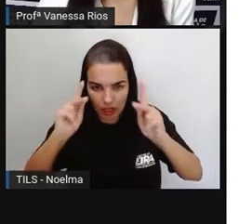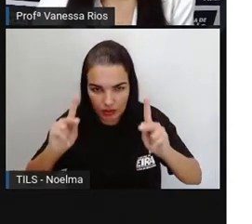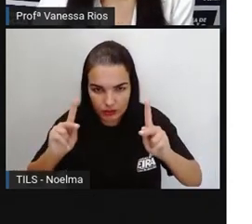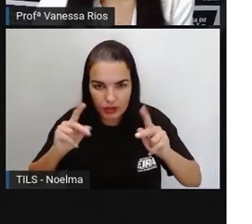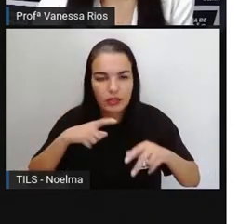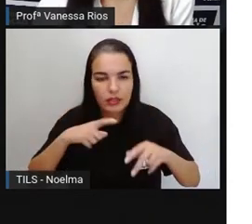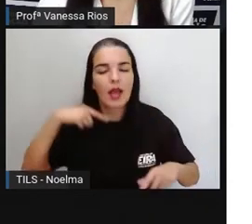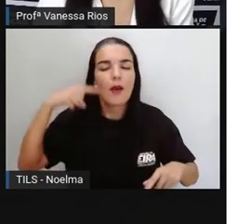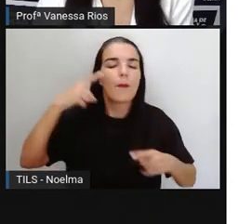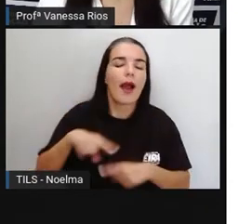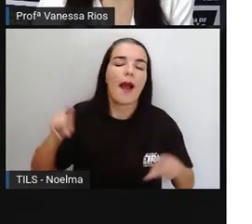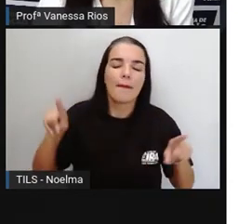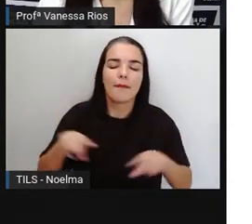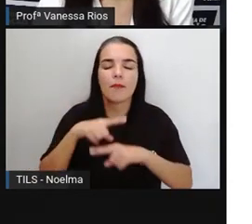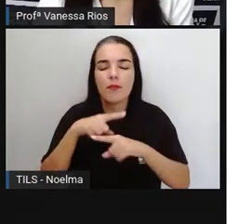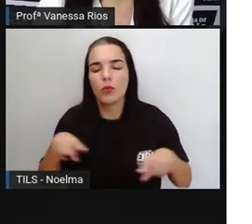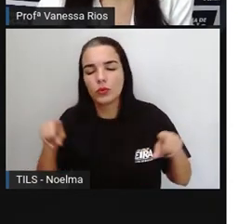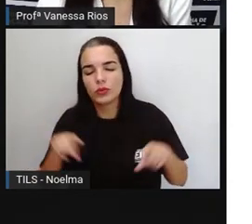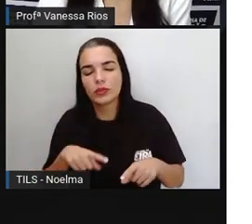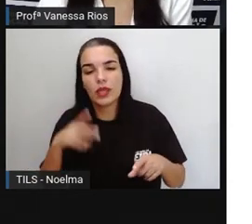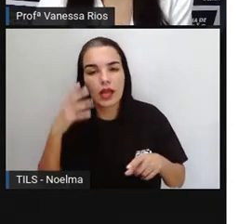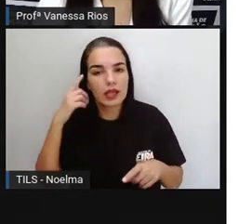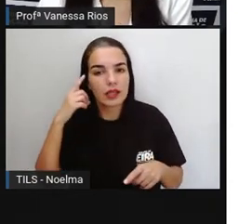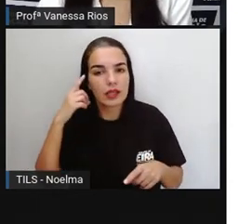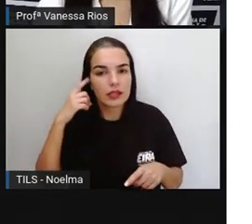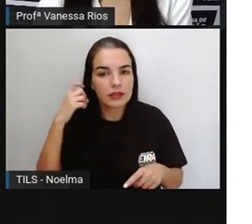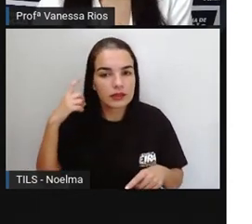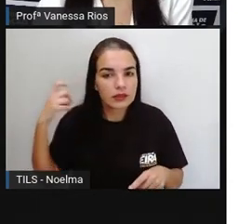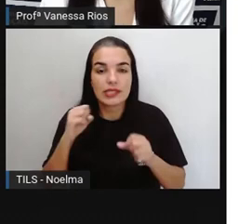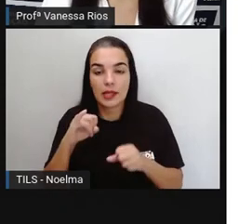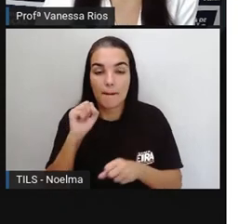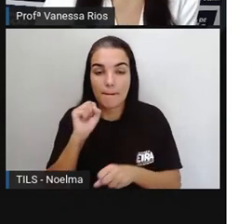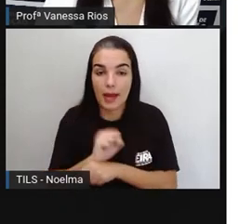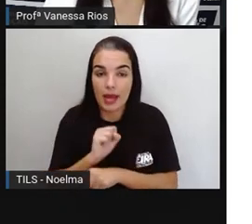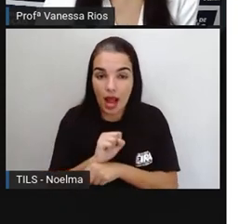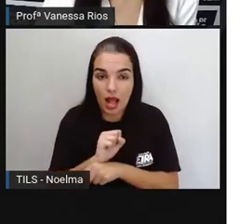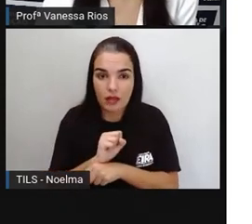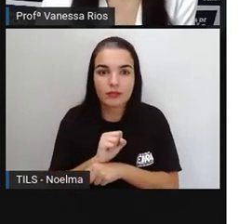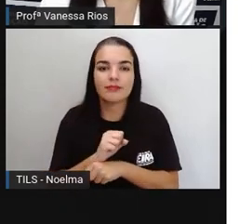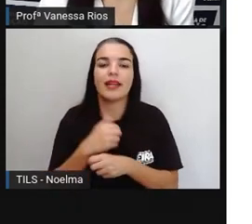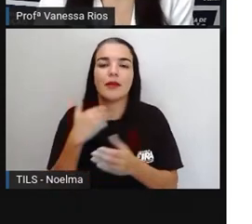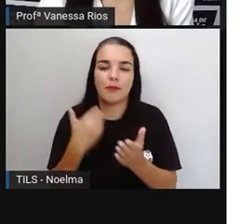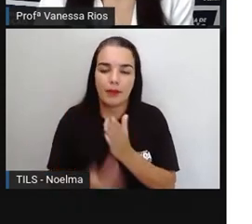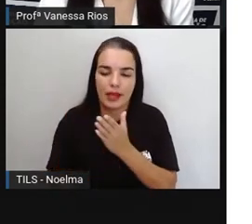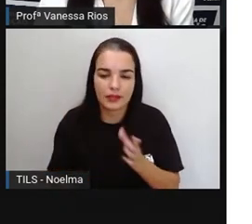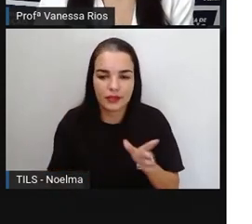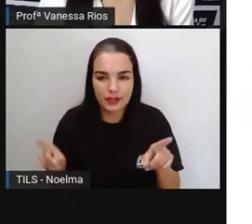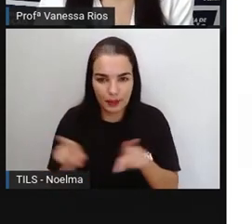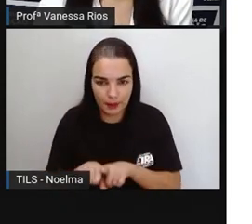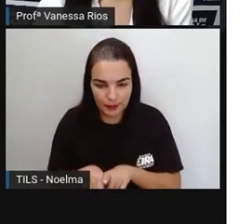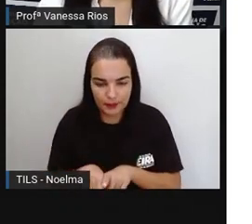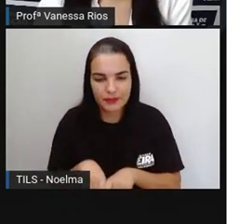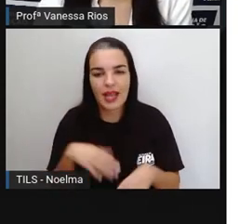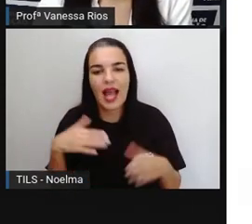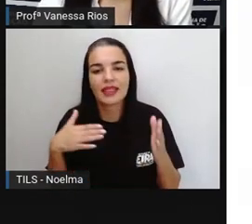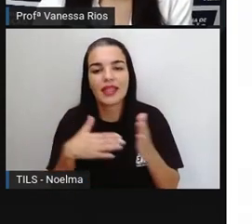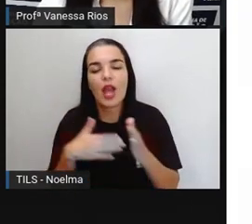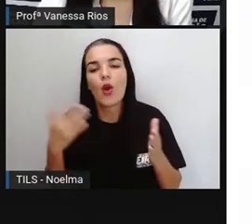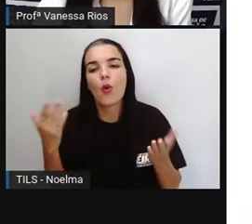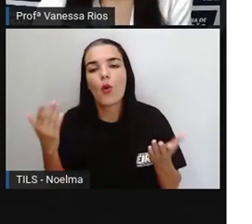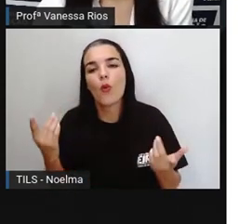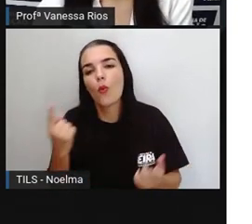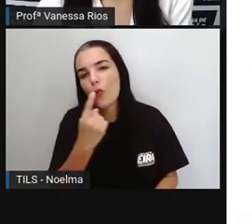a ser cantada. E quando a música para, né? Quem estiver com a bola na mão também vai sendo eliminado. Até que o último jogador